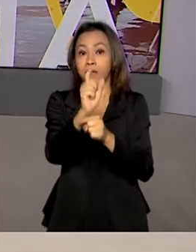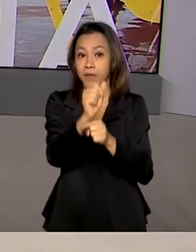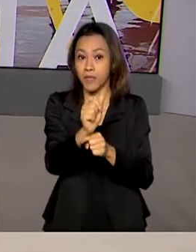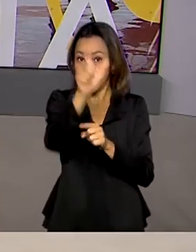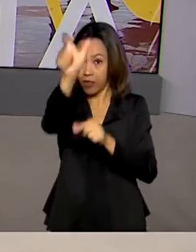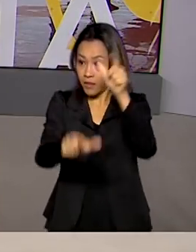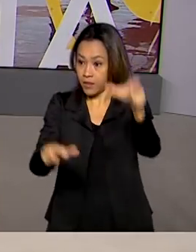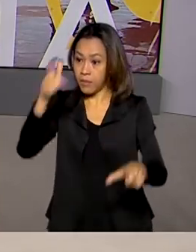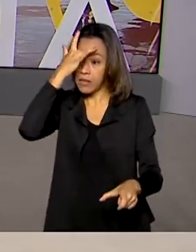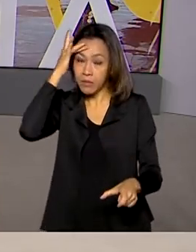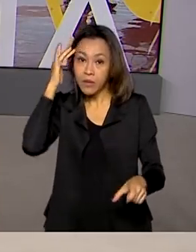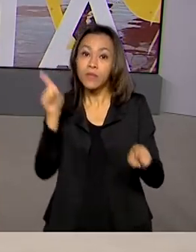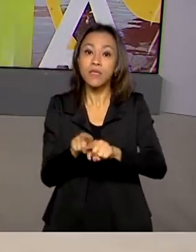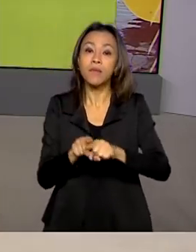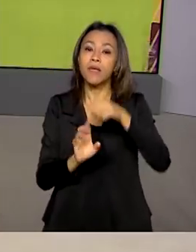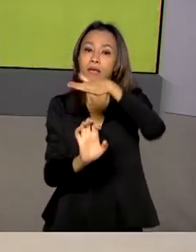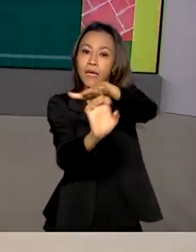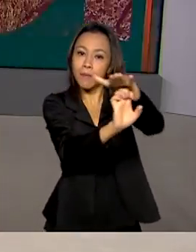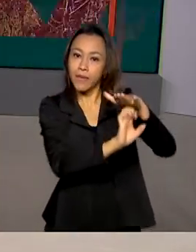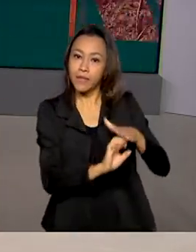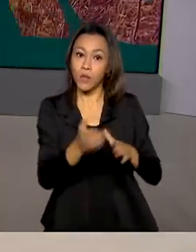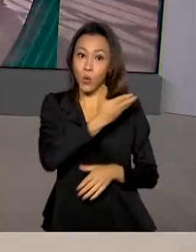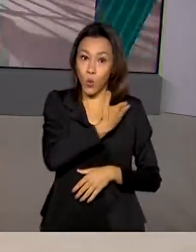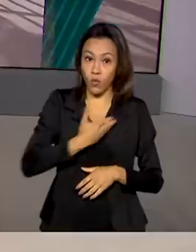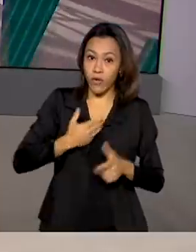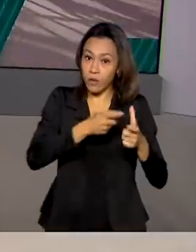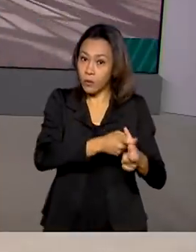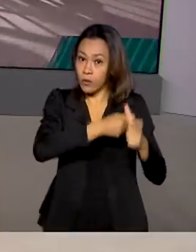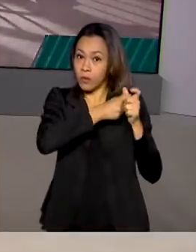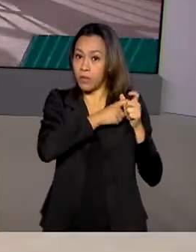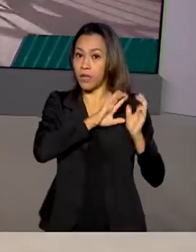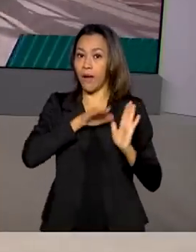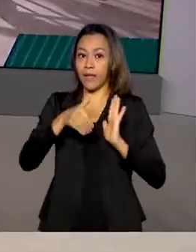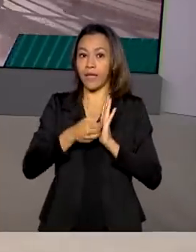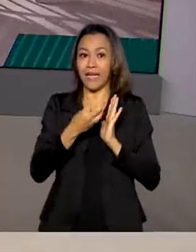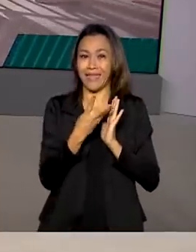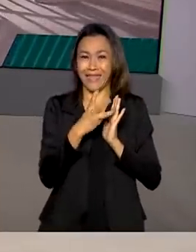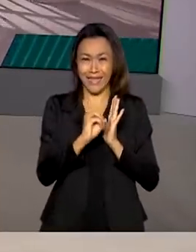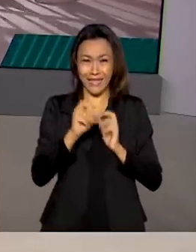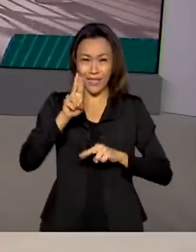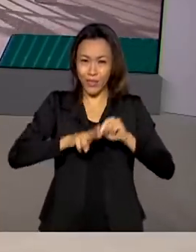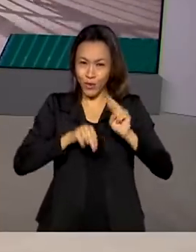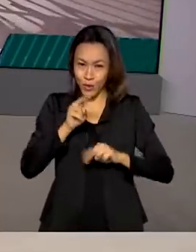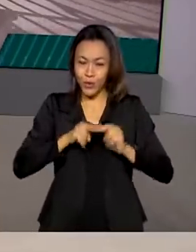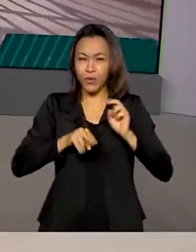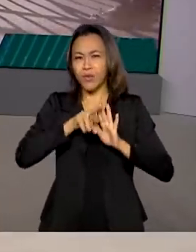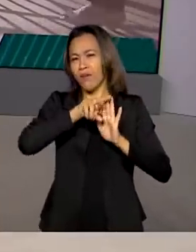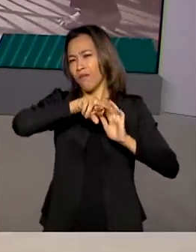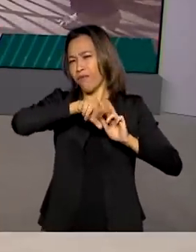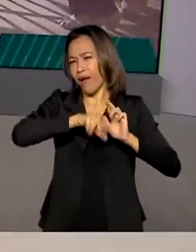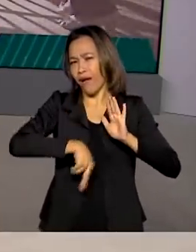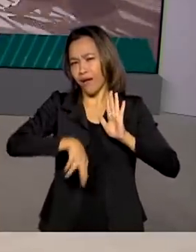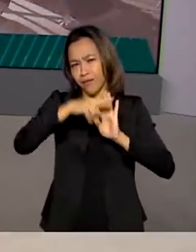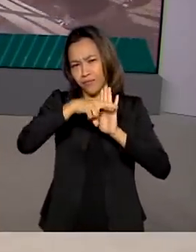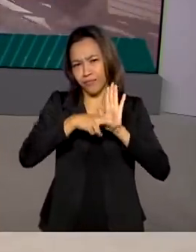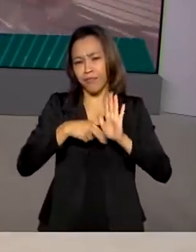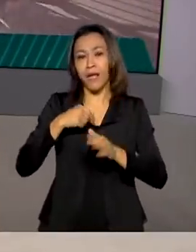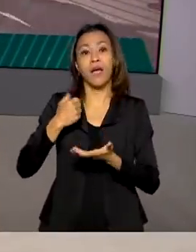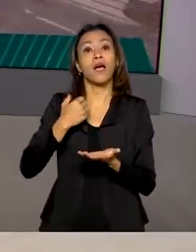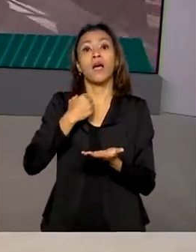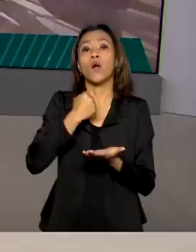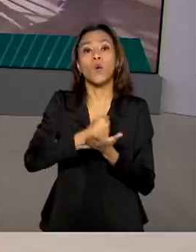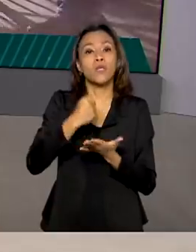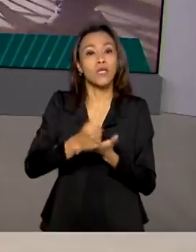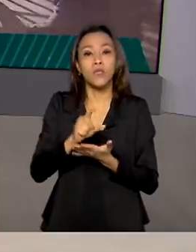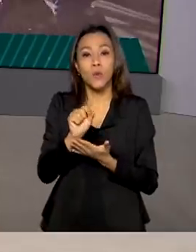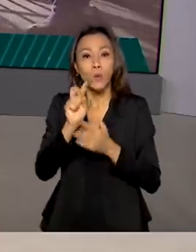físicas e empresas. O governo suspendeu até 30 de junho uma série de exigências para a contratação de empréstimos.